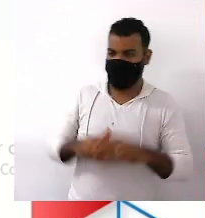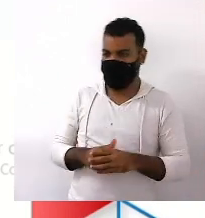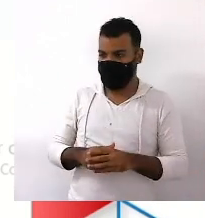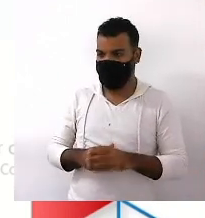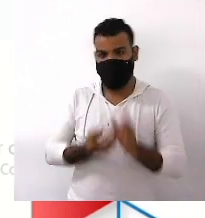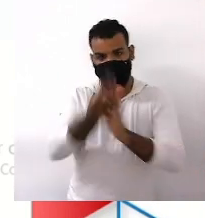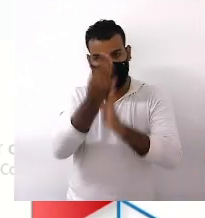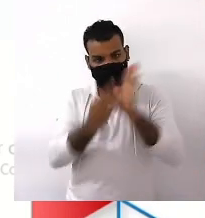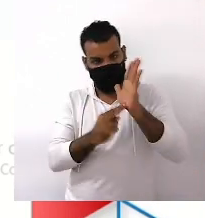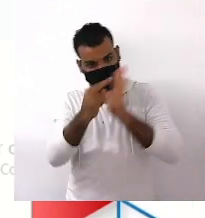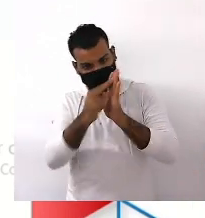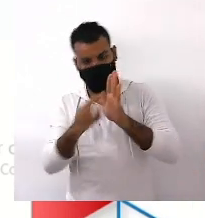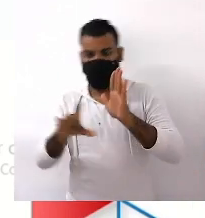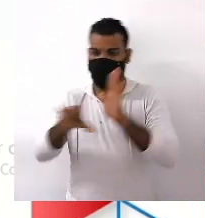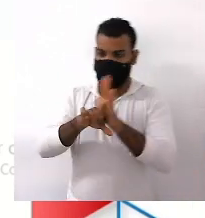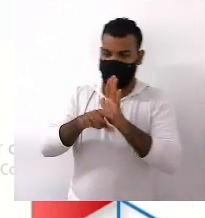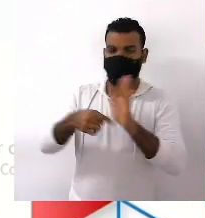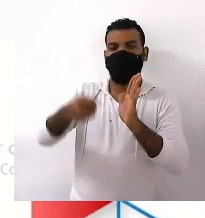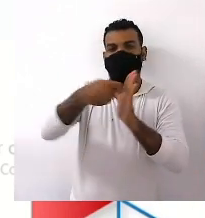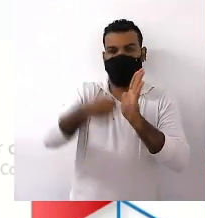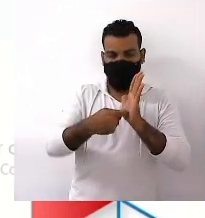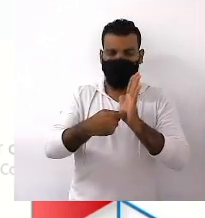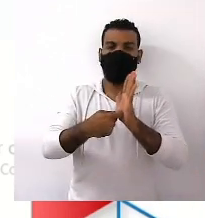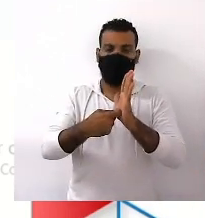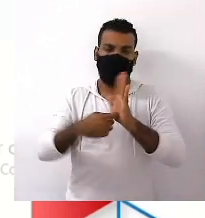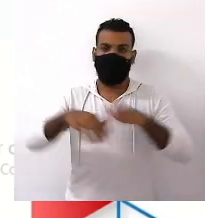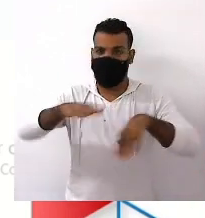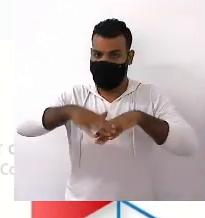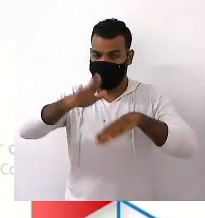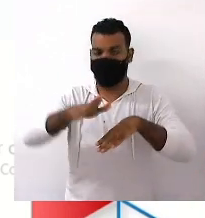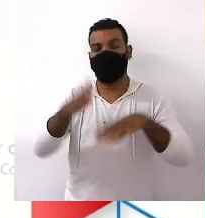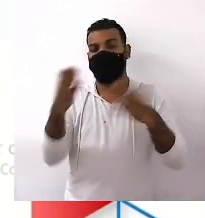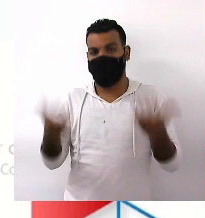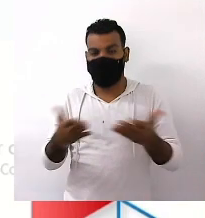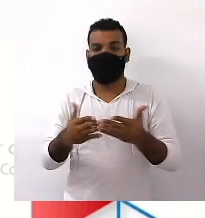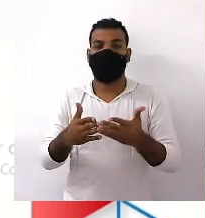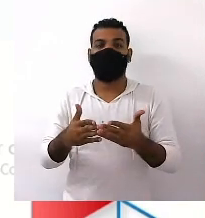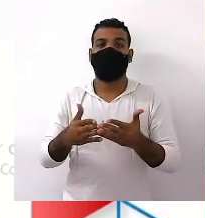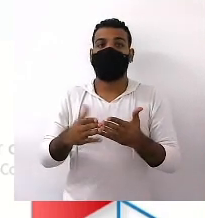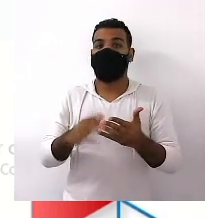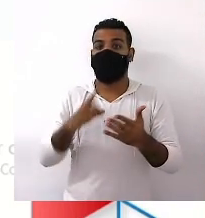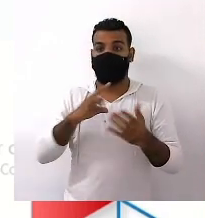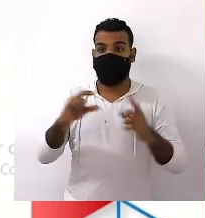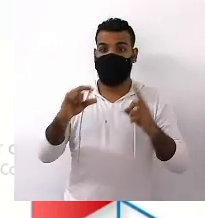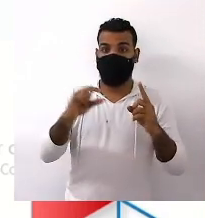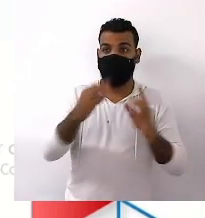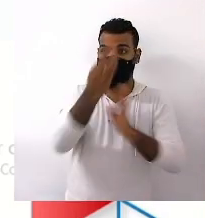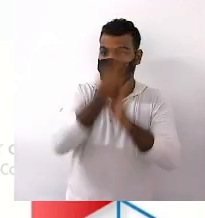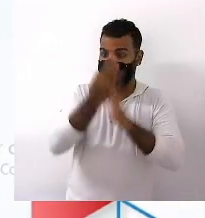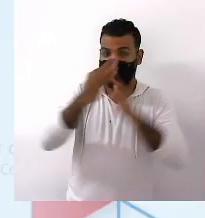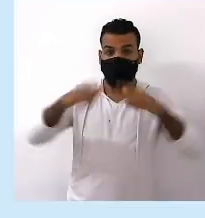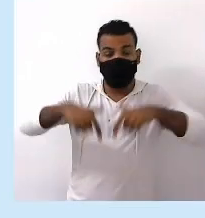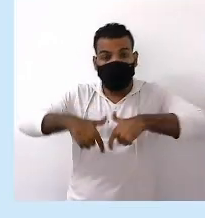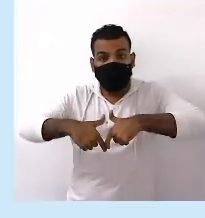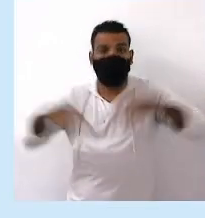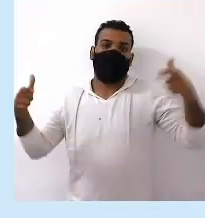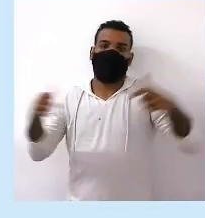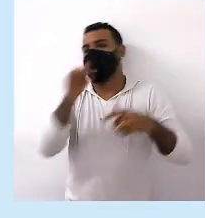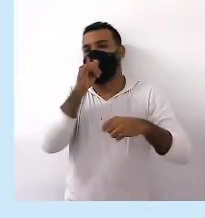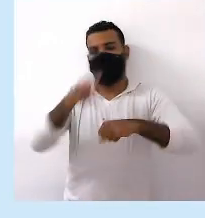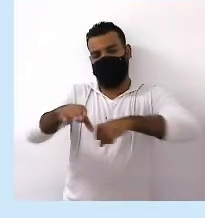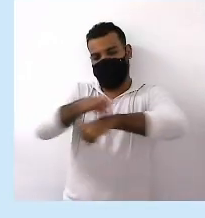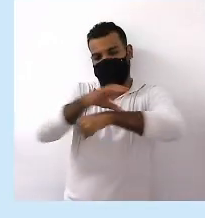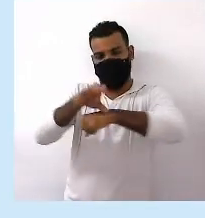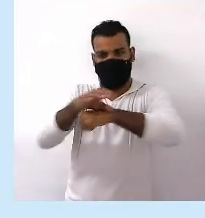Majoritariamente São escritos O que significa Que a gente encontra Muito mais texto Como na Constituição